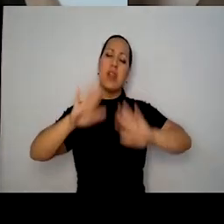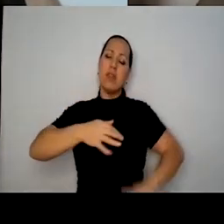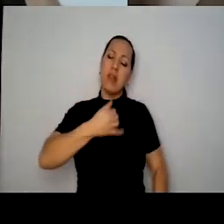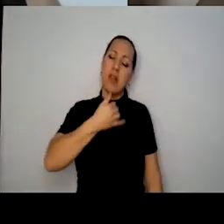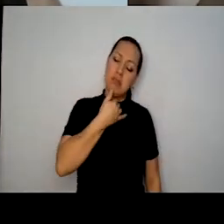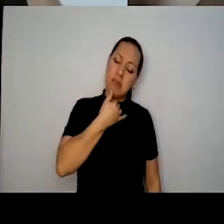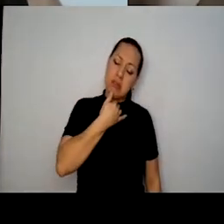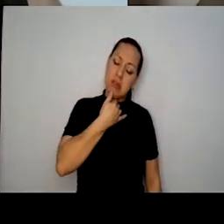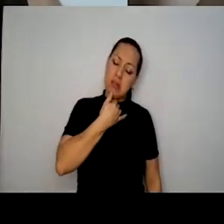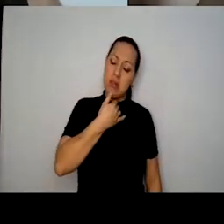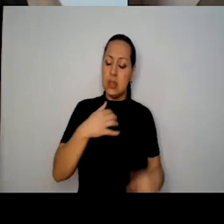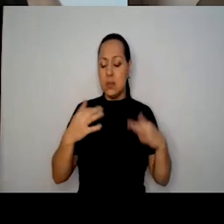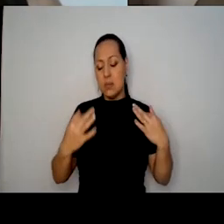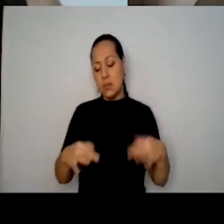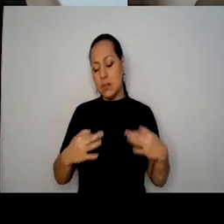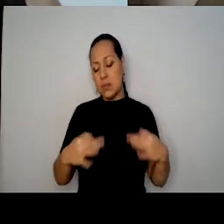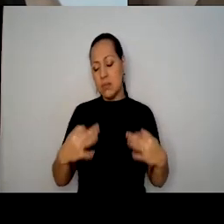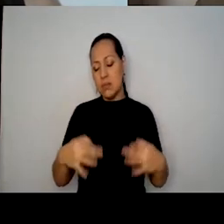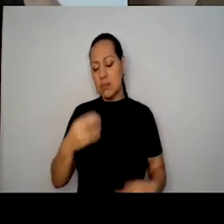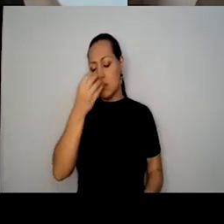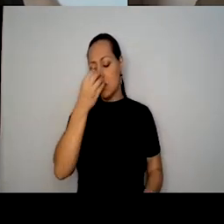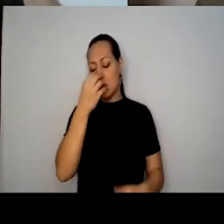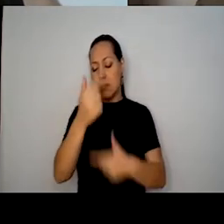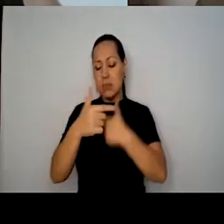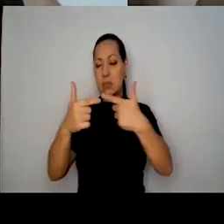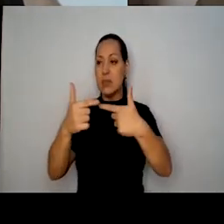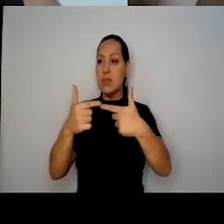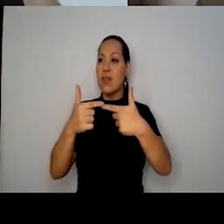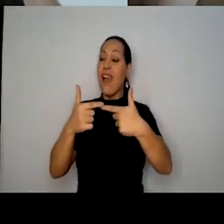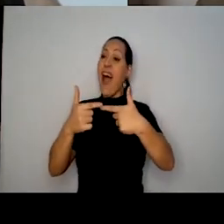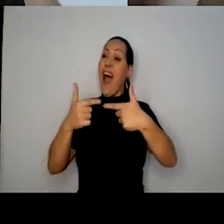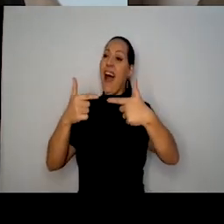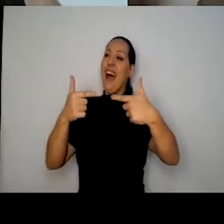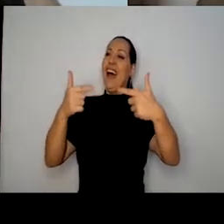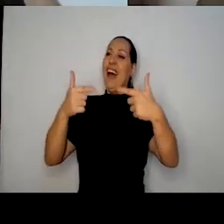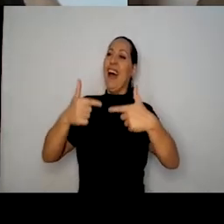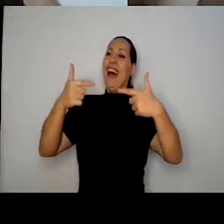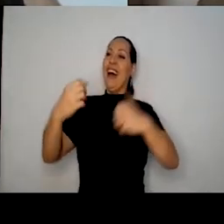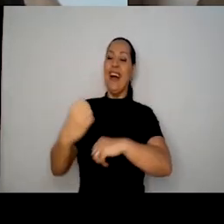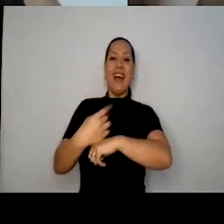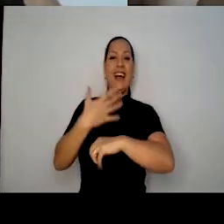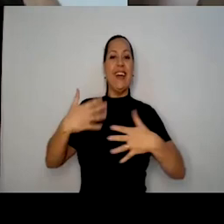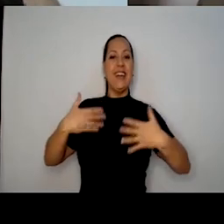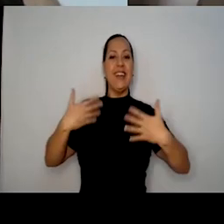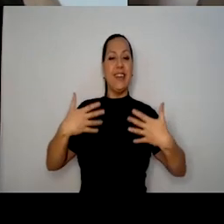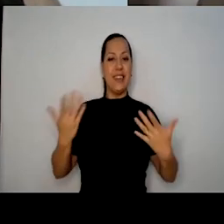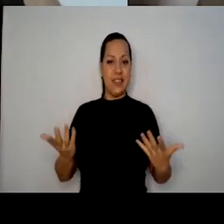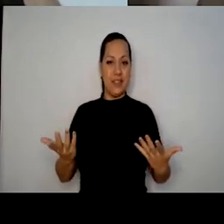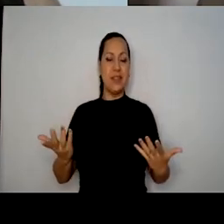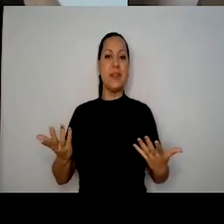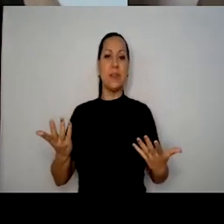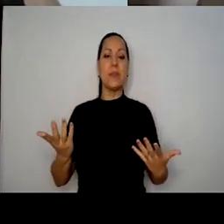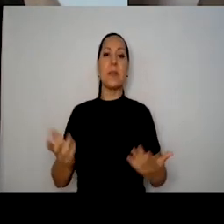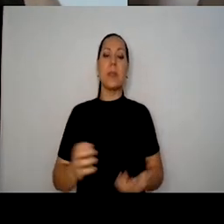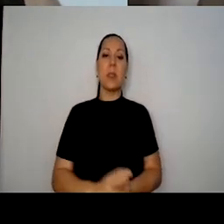né? E não tão somente, né, que agora a gente está no meio